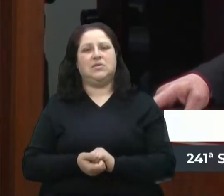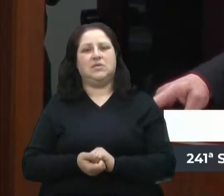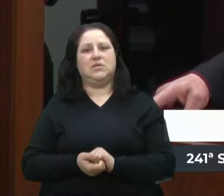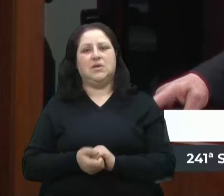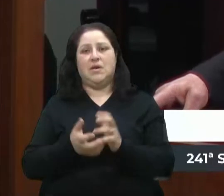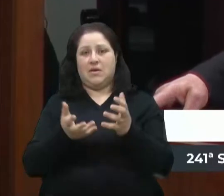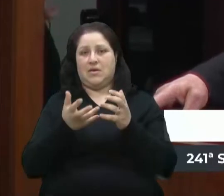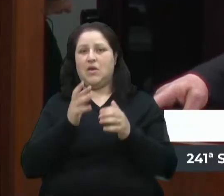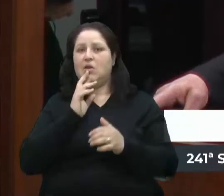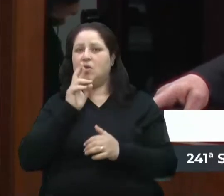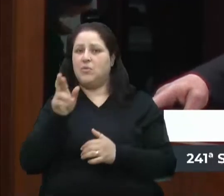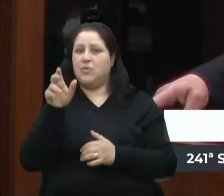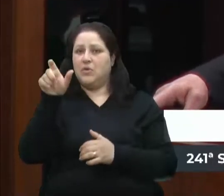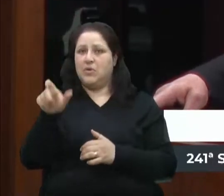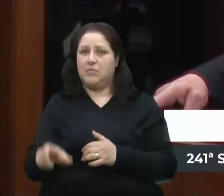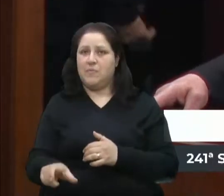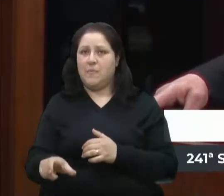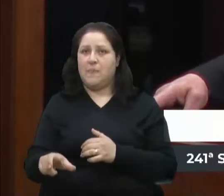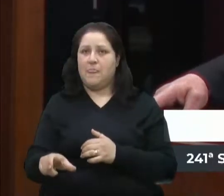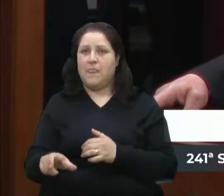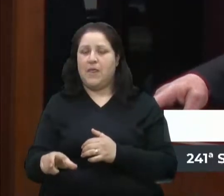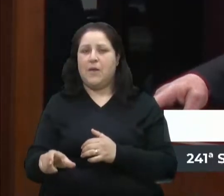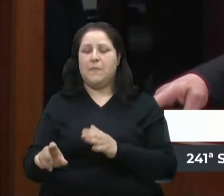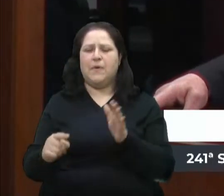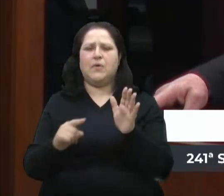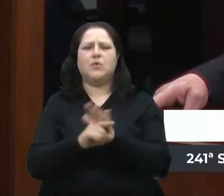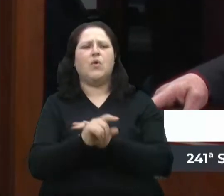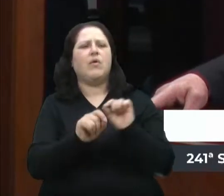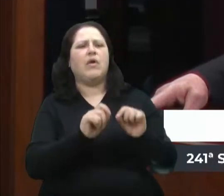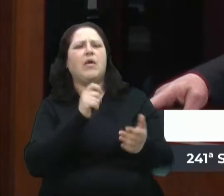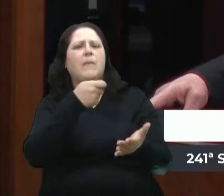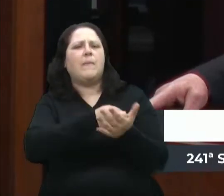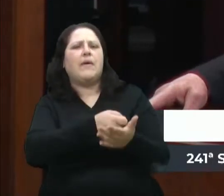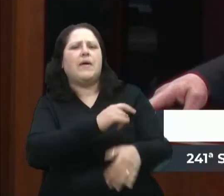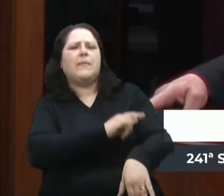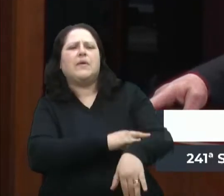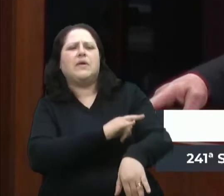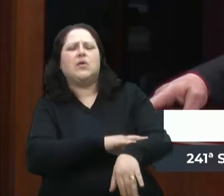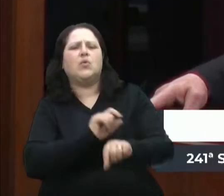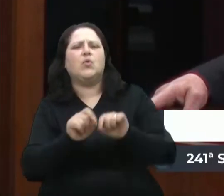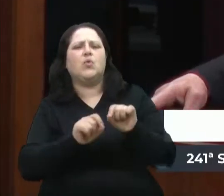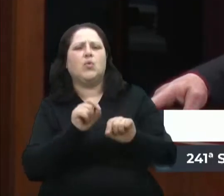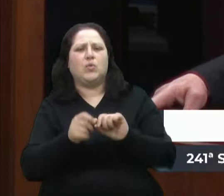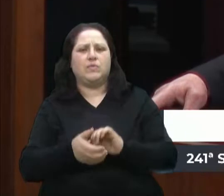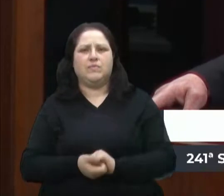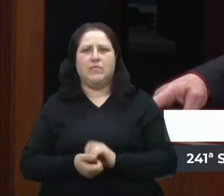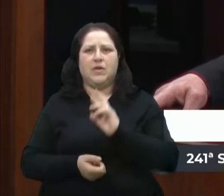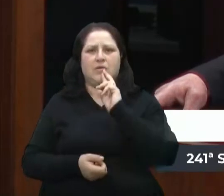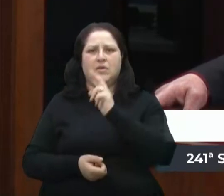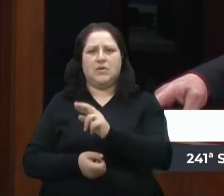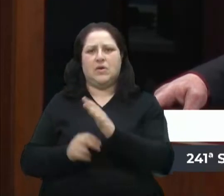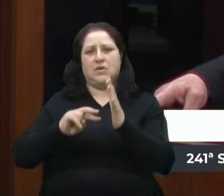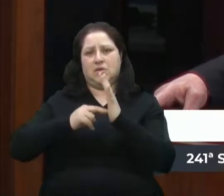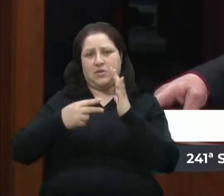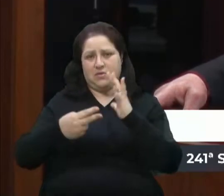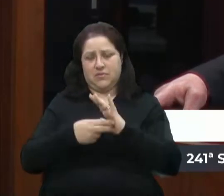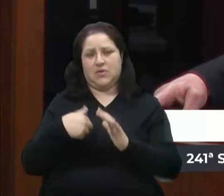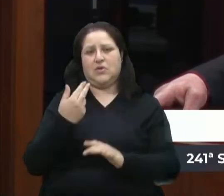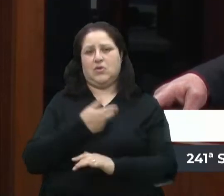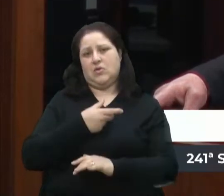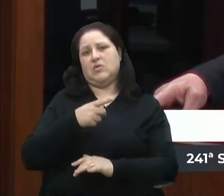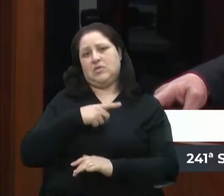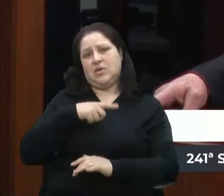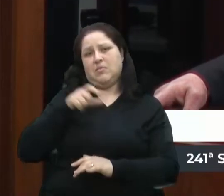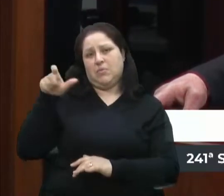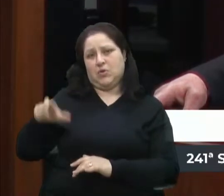E quero responder para aquele senhor lá que perguntou quem paga os banheiros. É sinal que a gente tem quem paga.